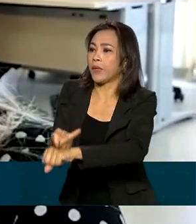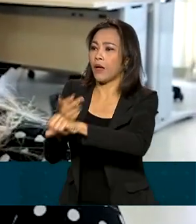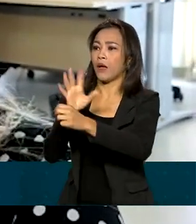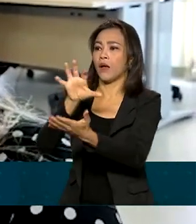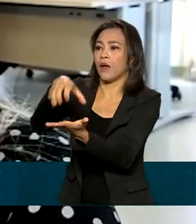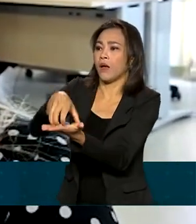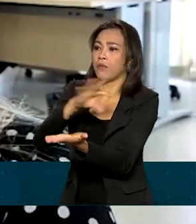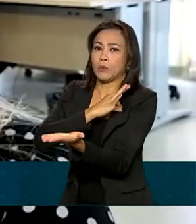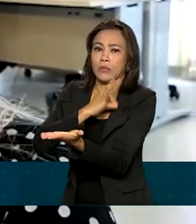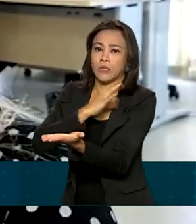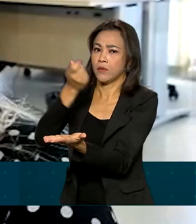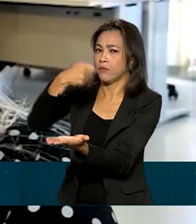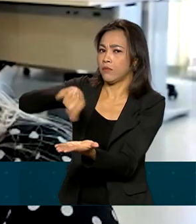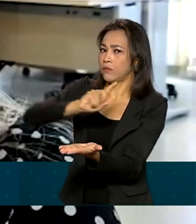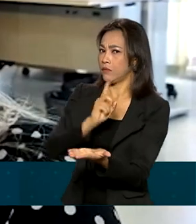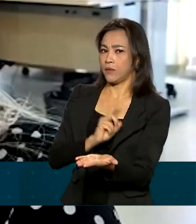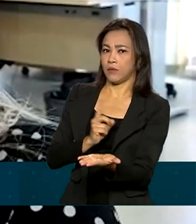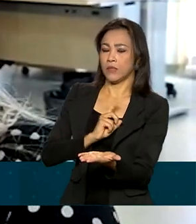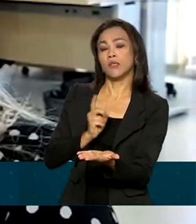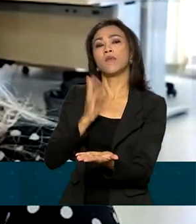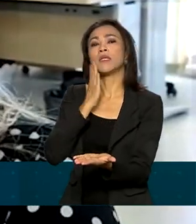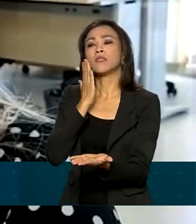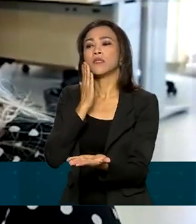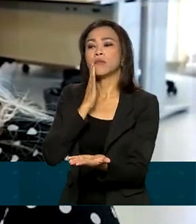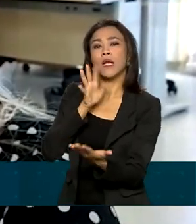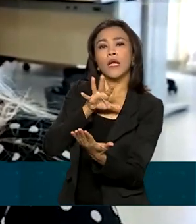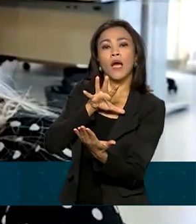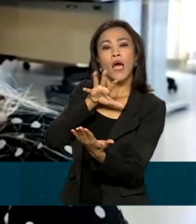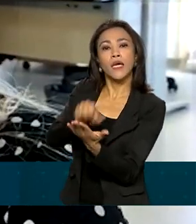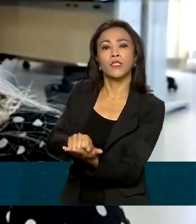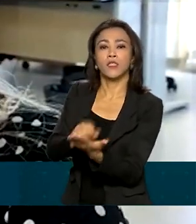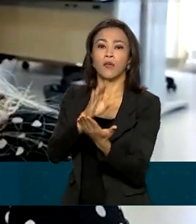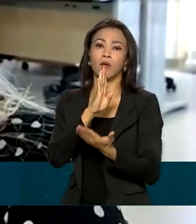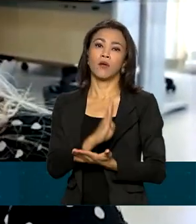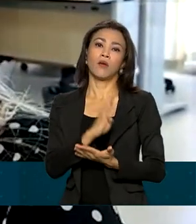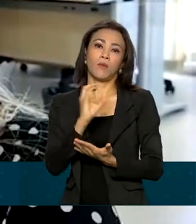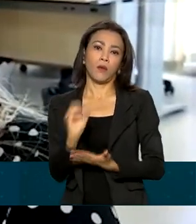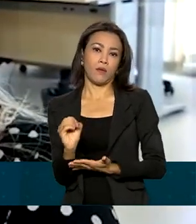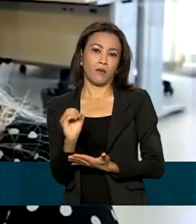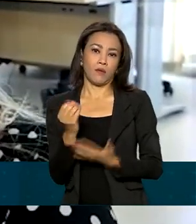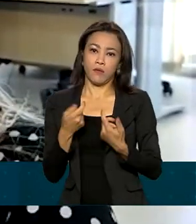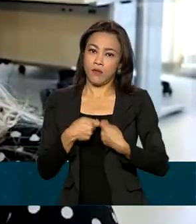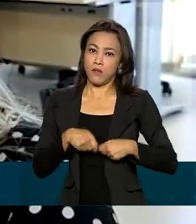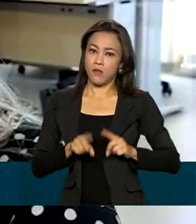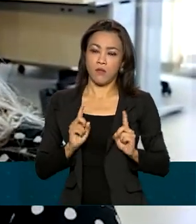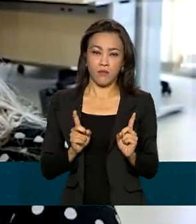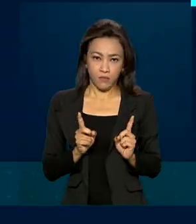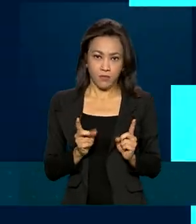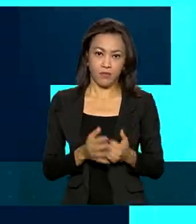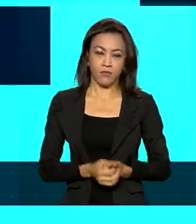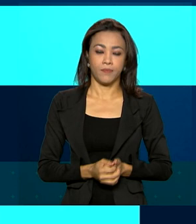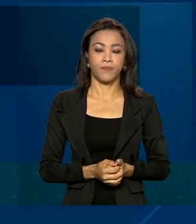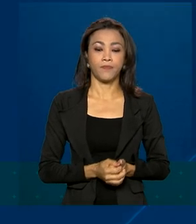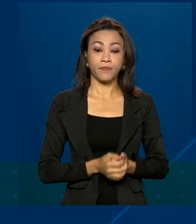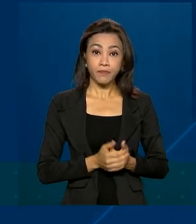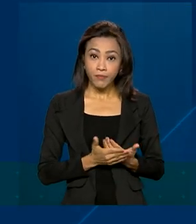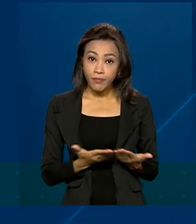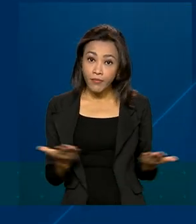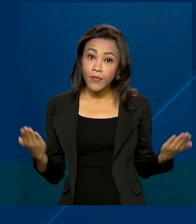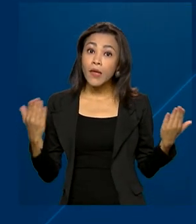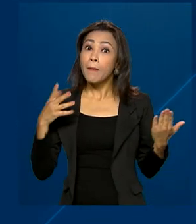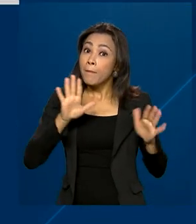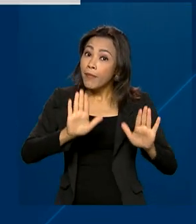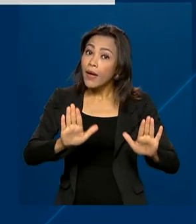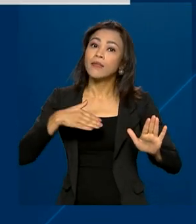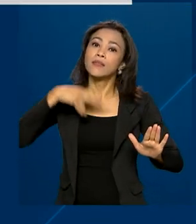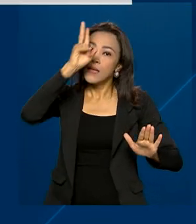delegacia de polícia, para obter aquele registro da ocorrência realizado através da Delegacia Virtual. Mas é bom lembrar que